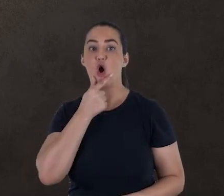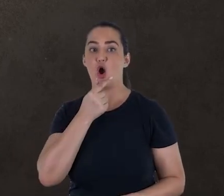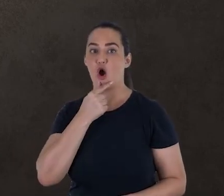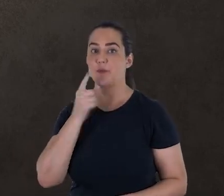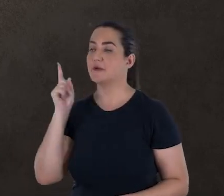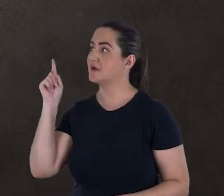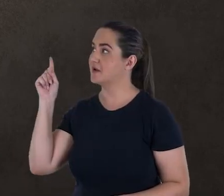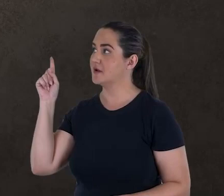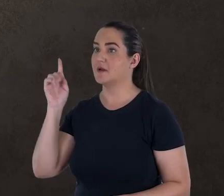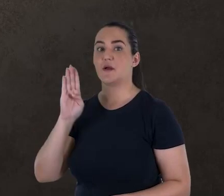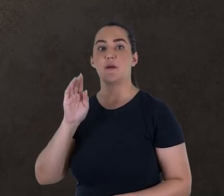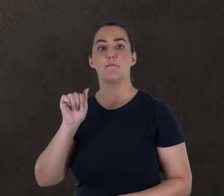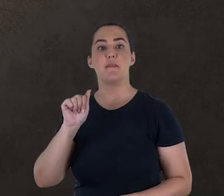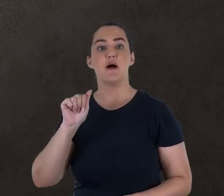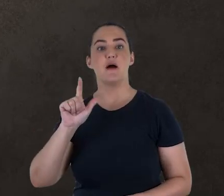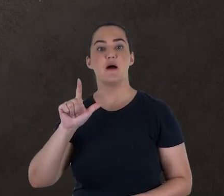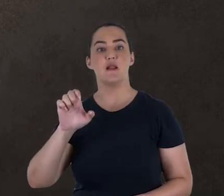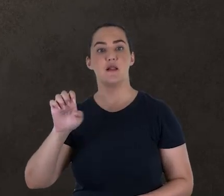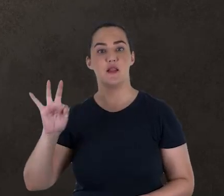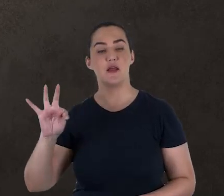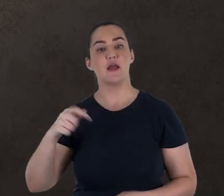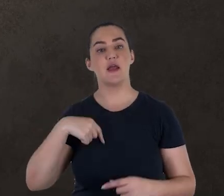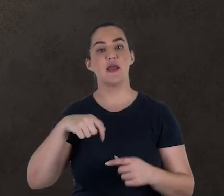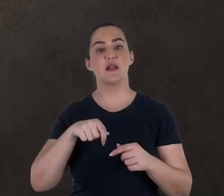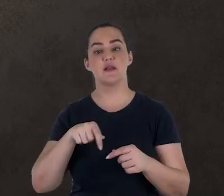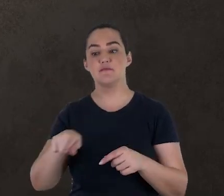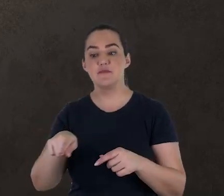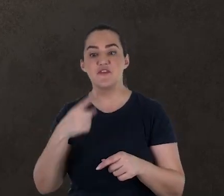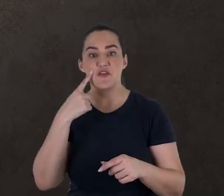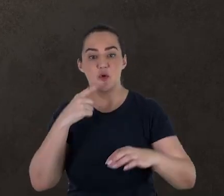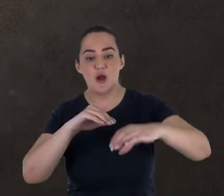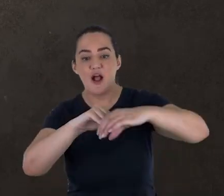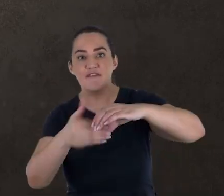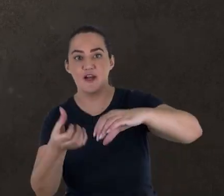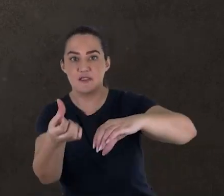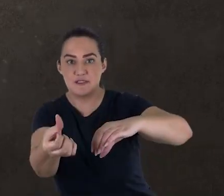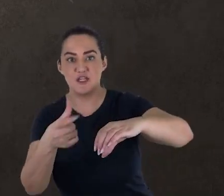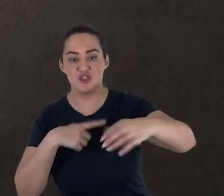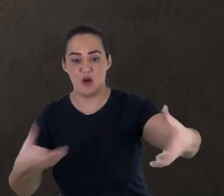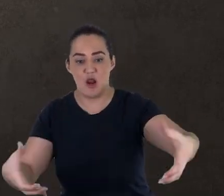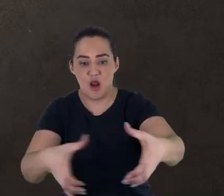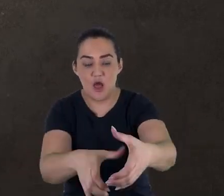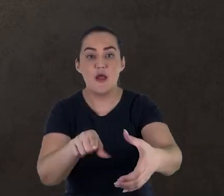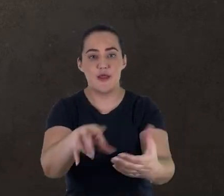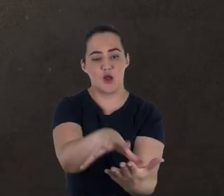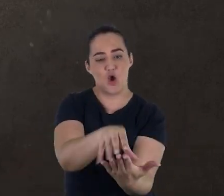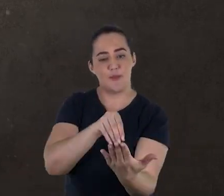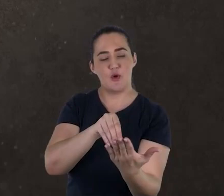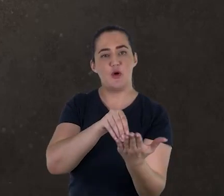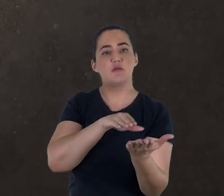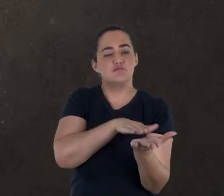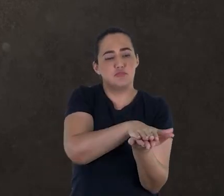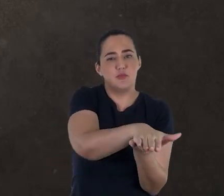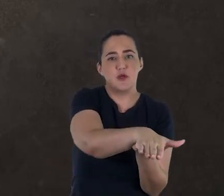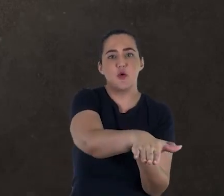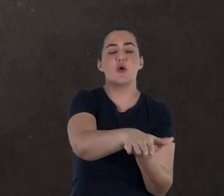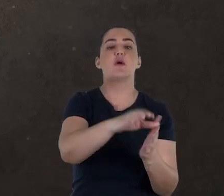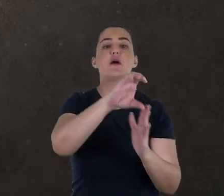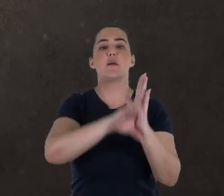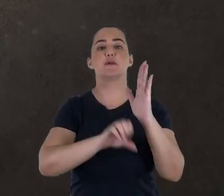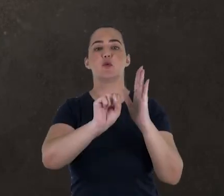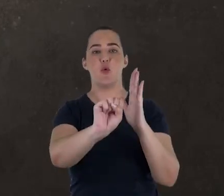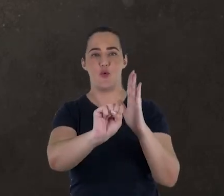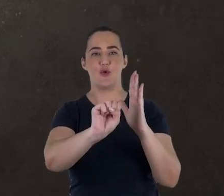Ballet publicou um fragmento do Papiro da Caverna 6, contendo possivelmente partes de Daniel capítulo 8,